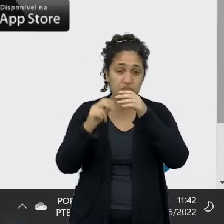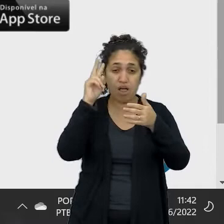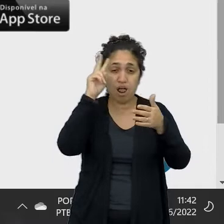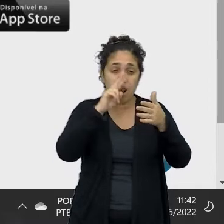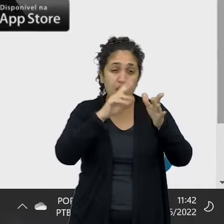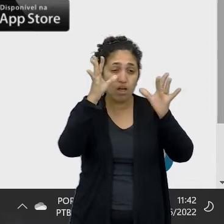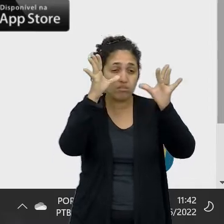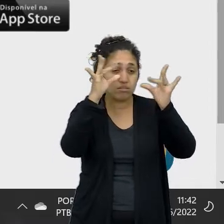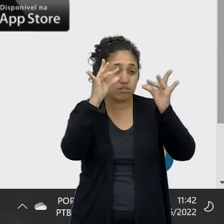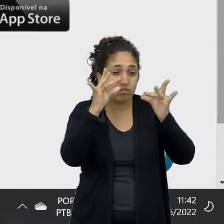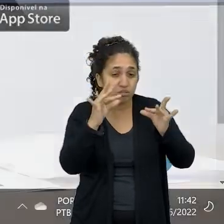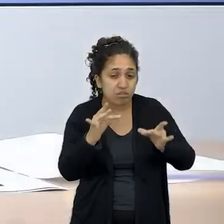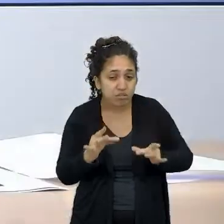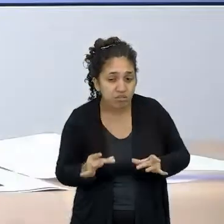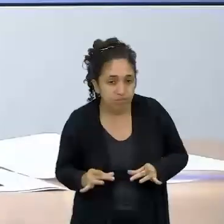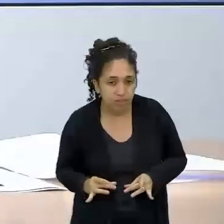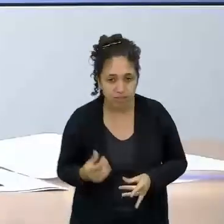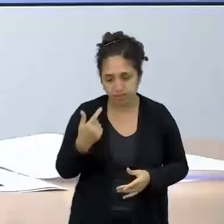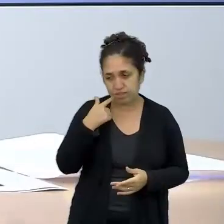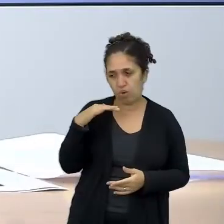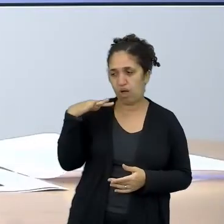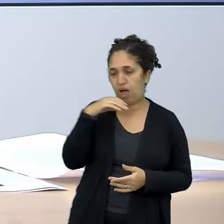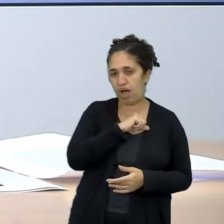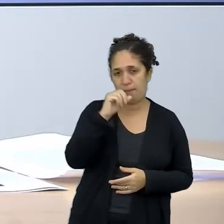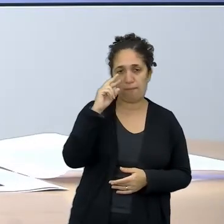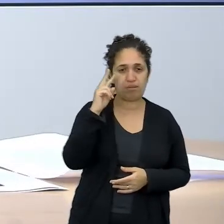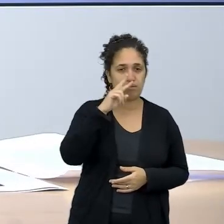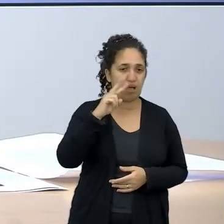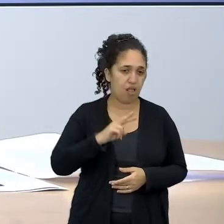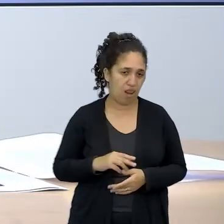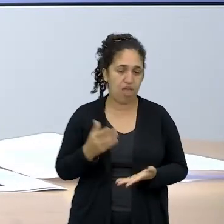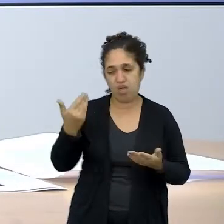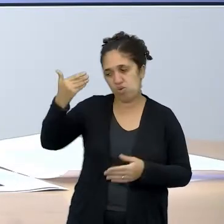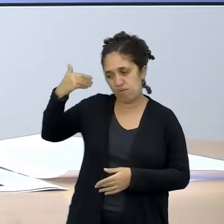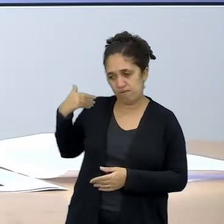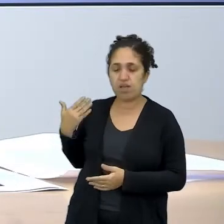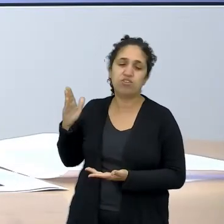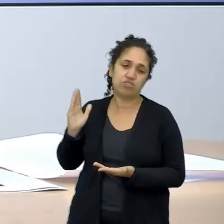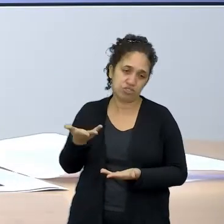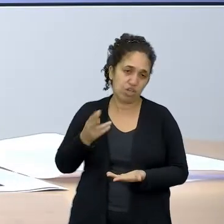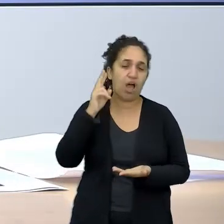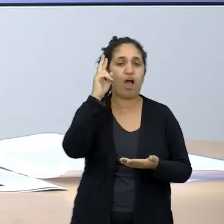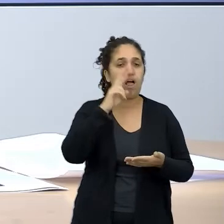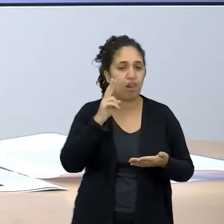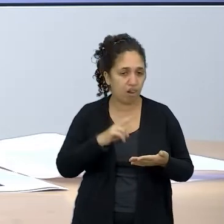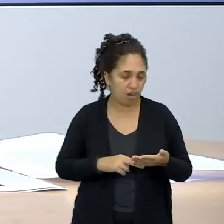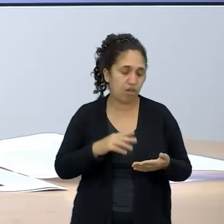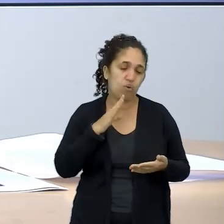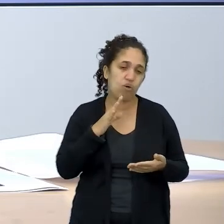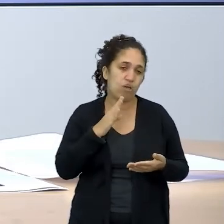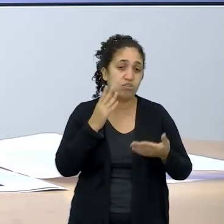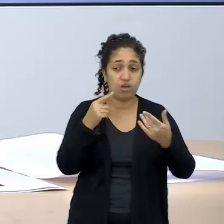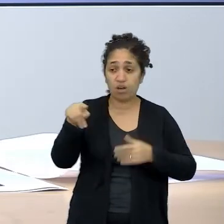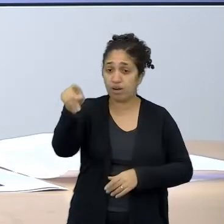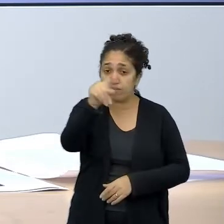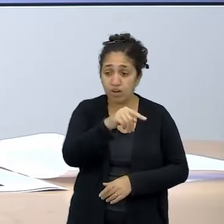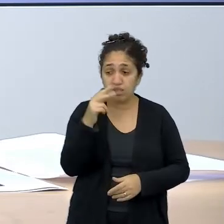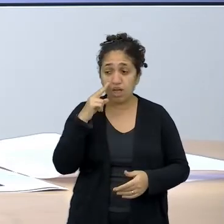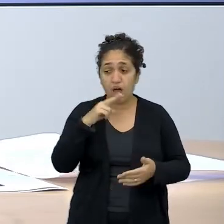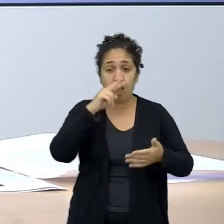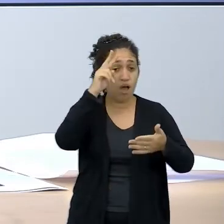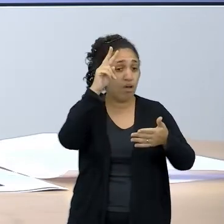nos mínimos detalhes. Então, eu estou lendo aqui rapidamente, eu já fiz essa leitura algumas vezes, mas vocês quando forem ler,